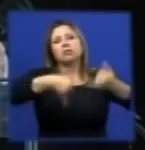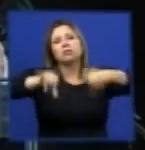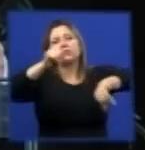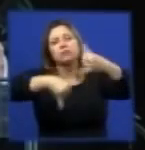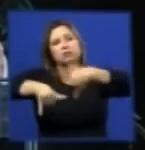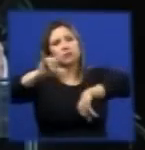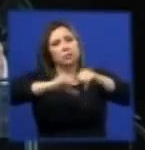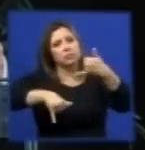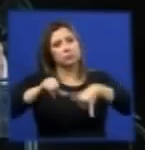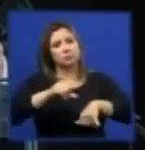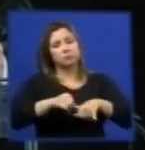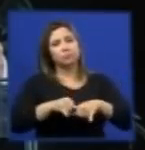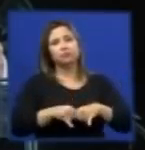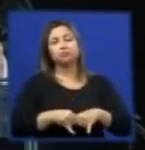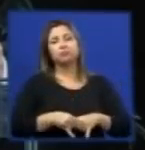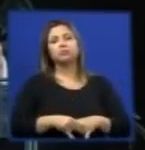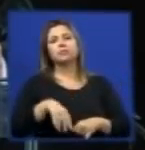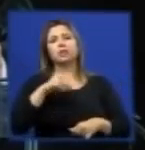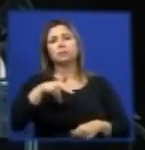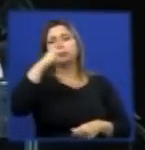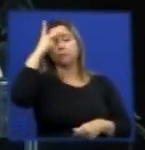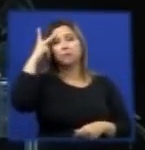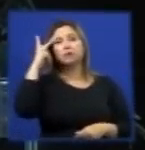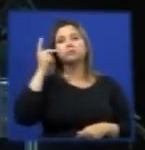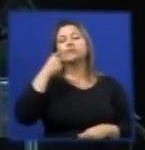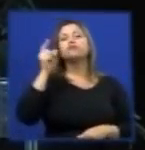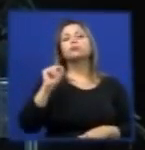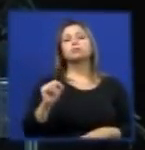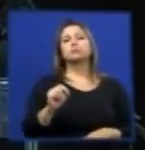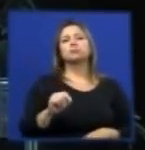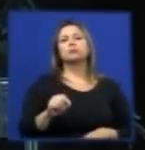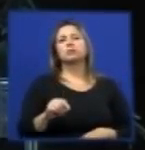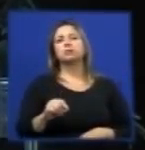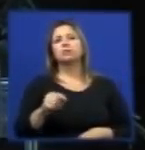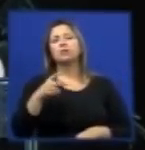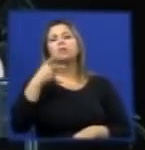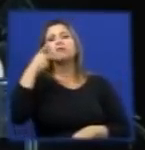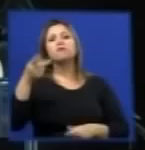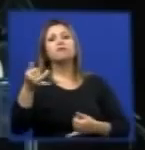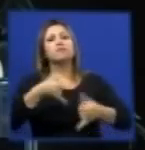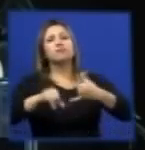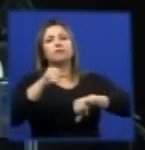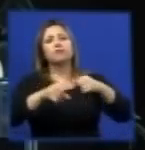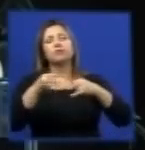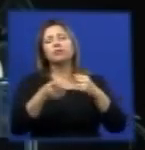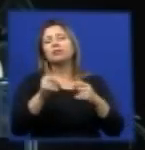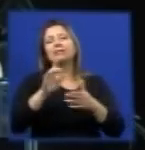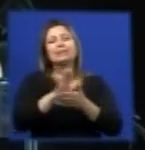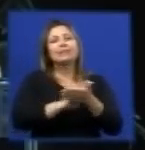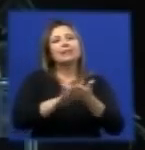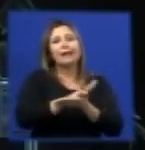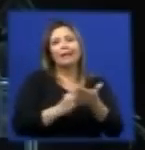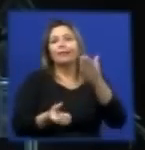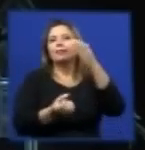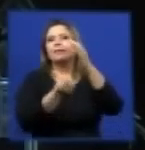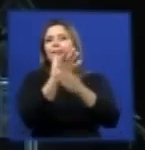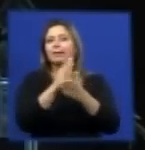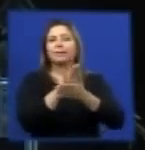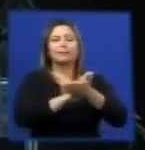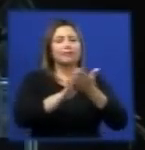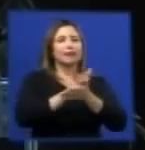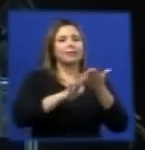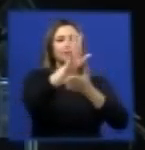velho conceito respeitado químico, Lavoisier, nada se cria, nada se perde, tudo se transforma.